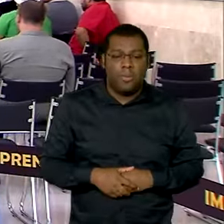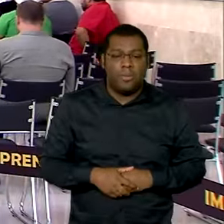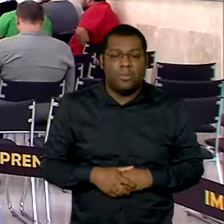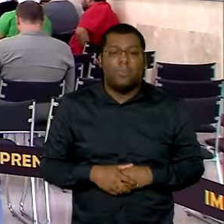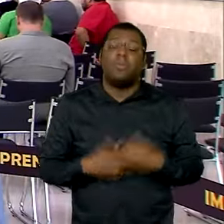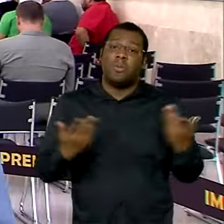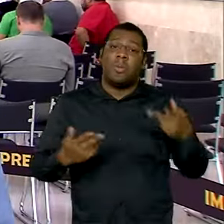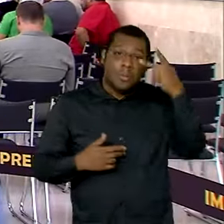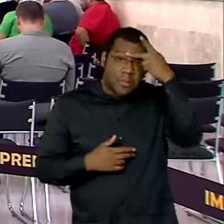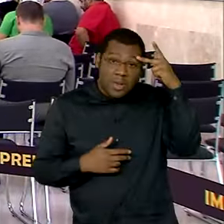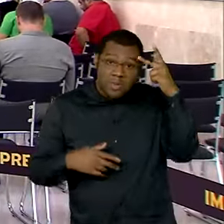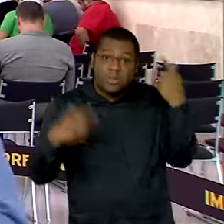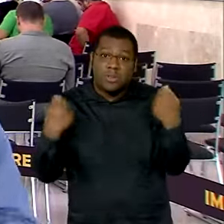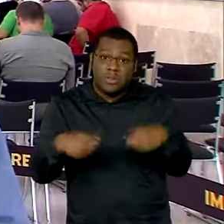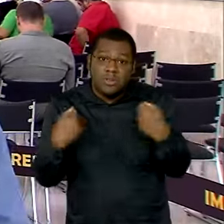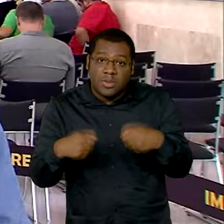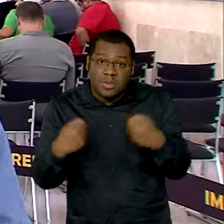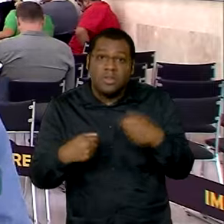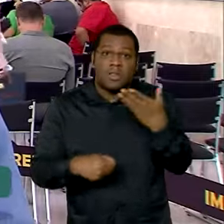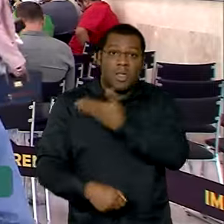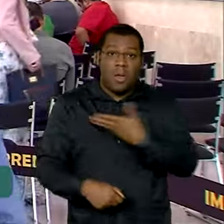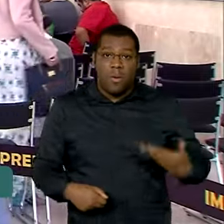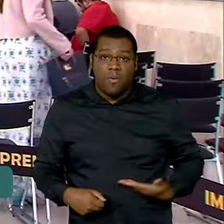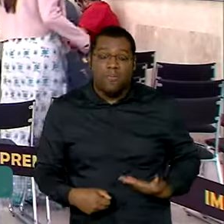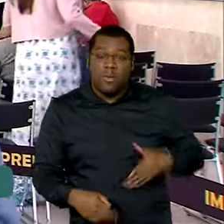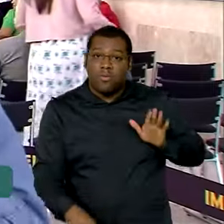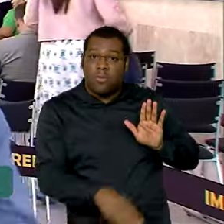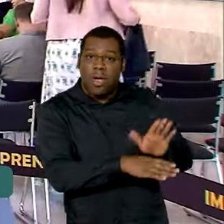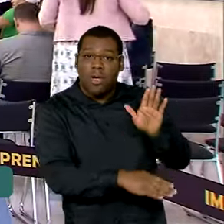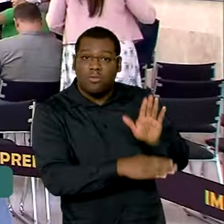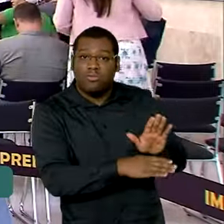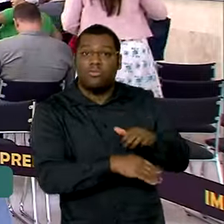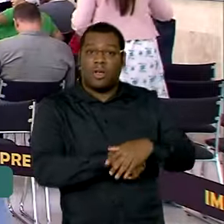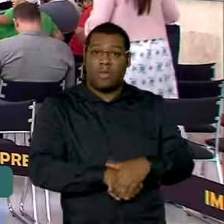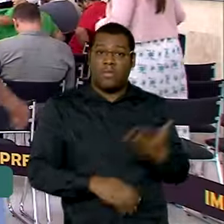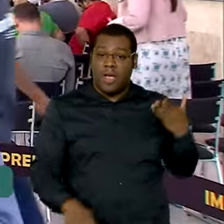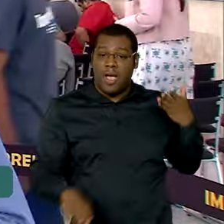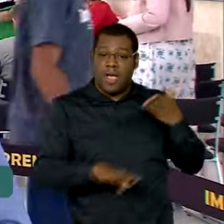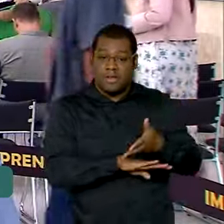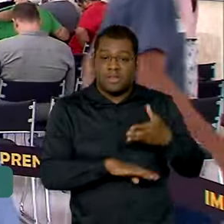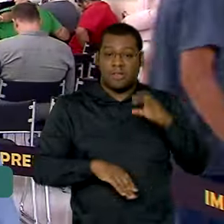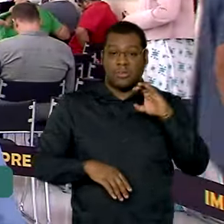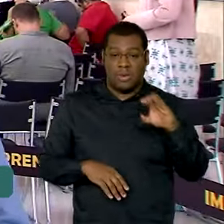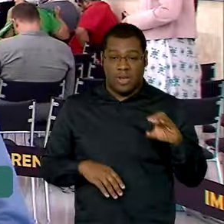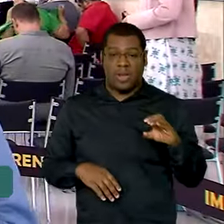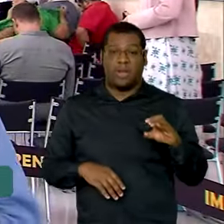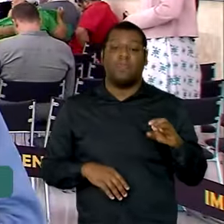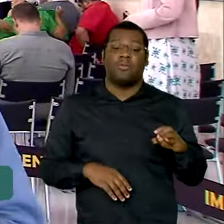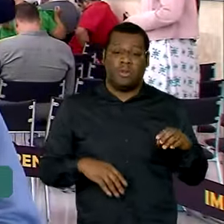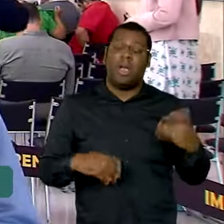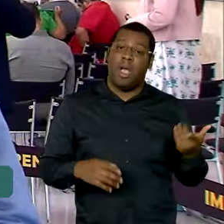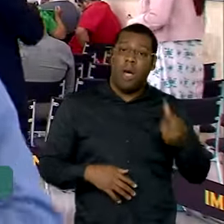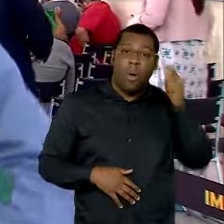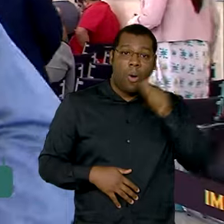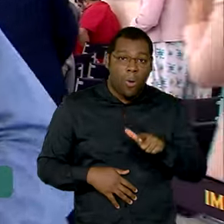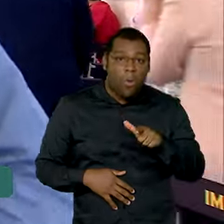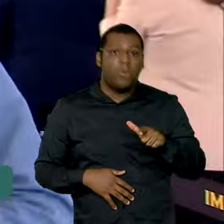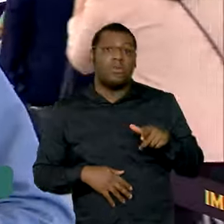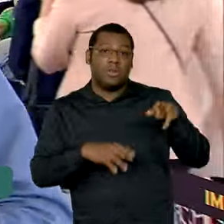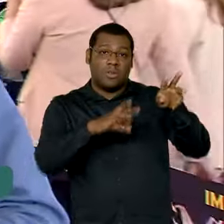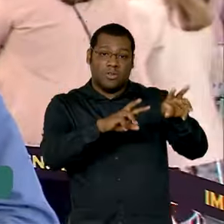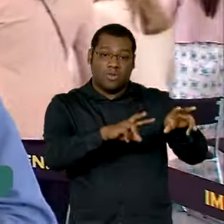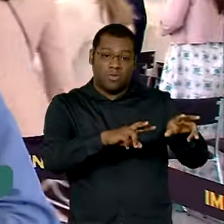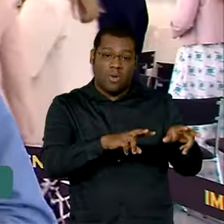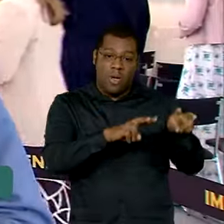e que necessitam disso para poder receber, inclusive o crédito, para poder produzir o alimento que tanto